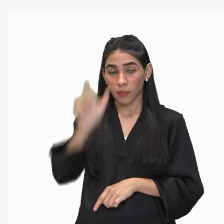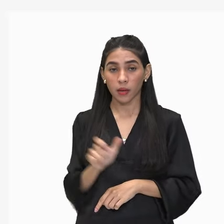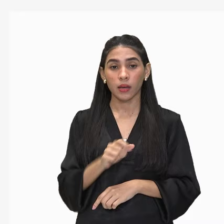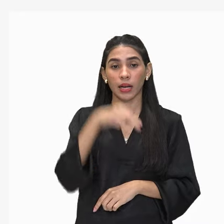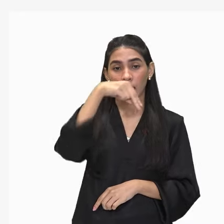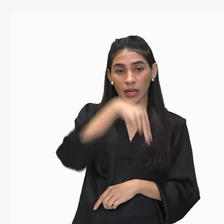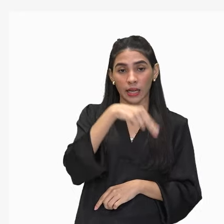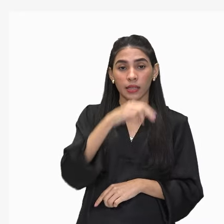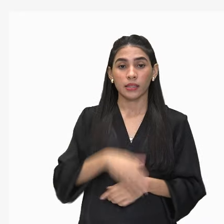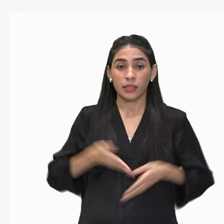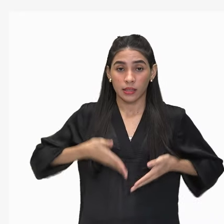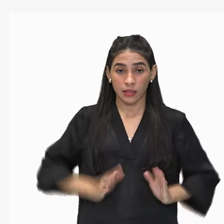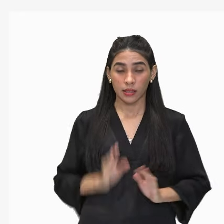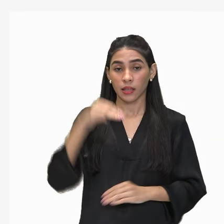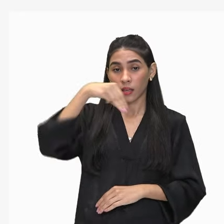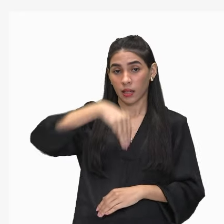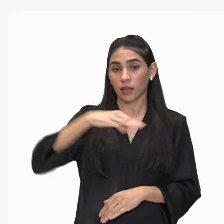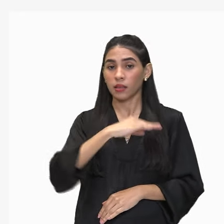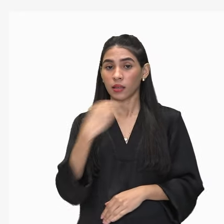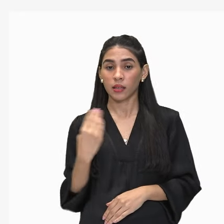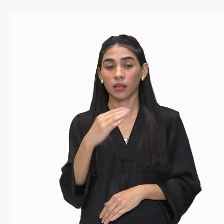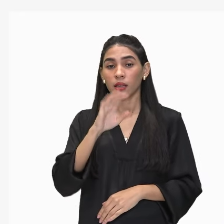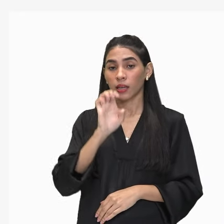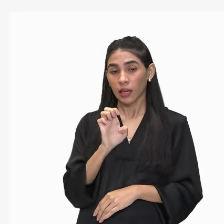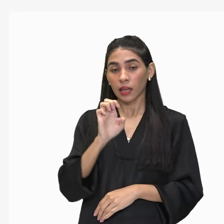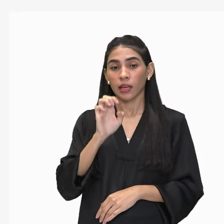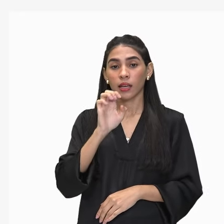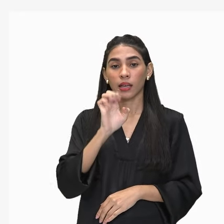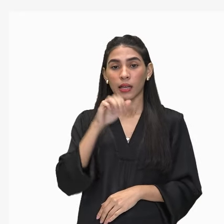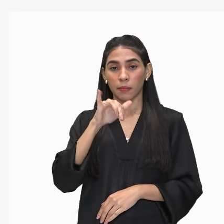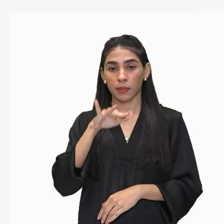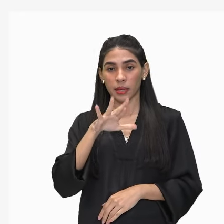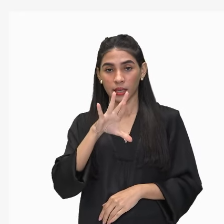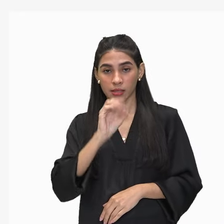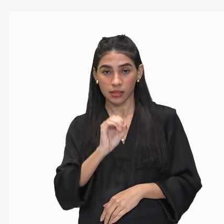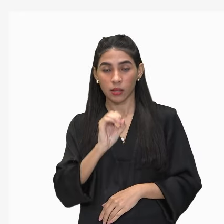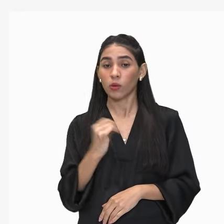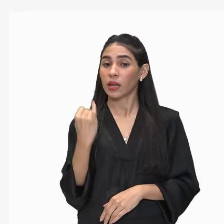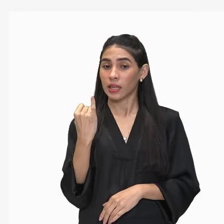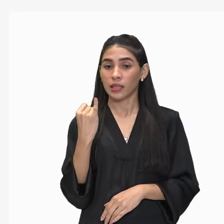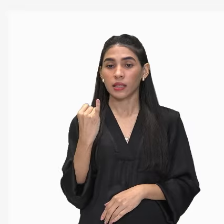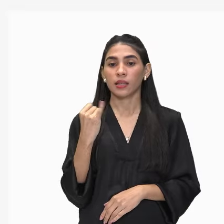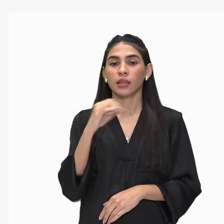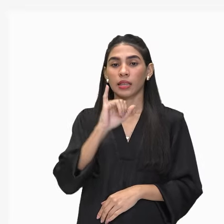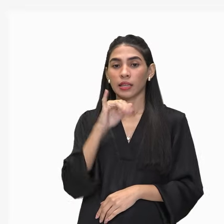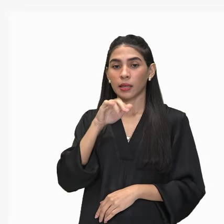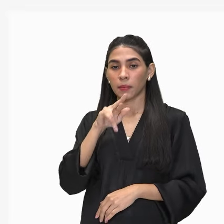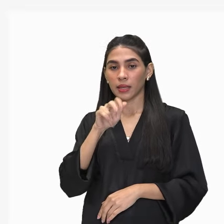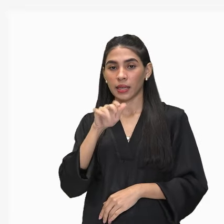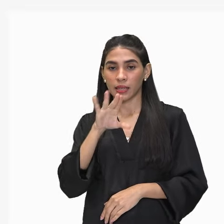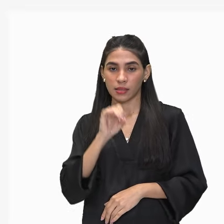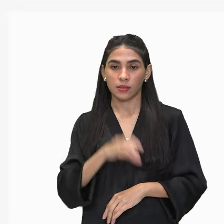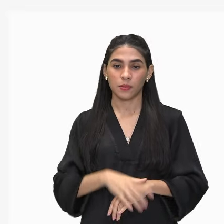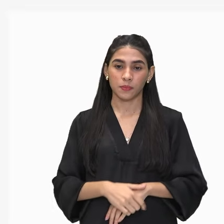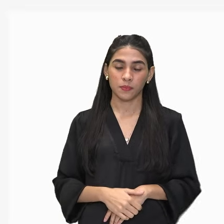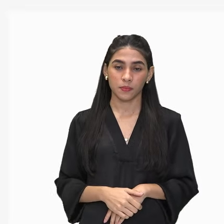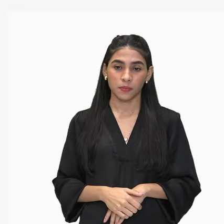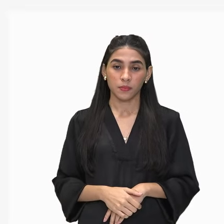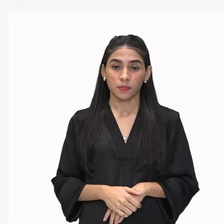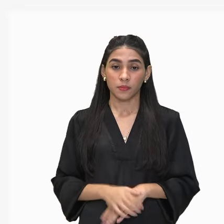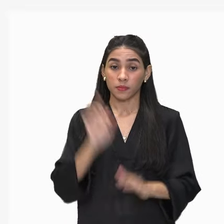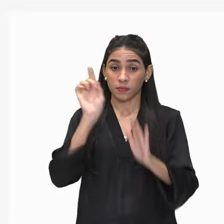mortalidade E, emigração E, imigração. Muito bem. Vamos aí à